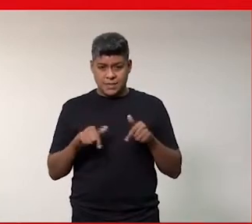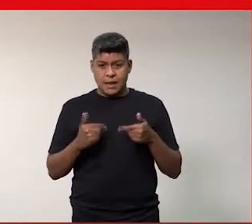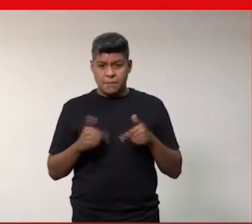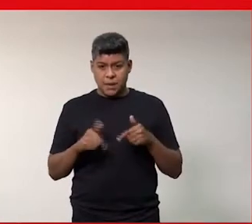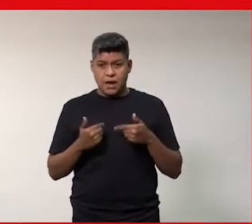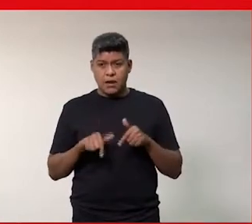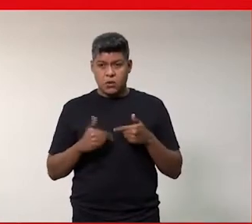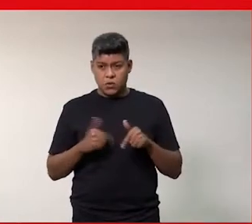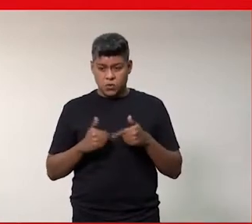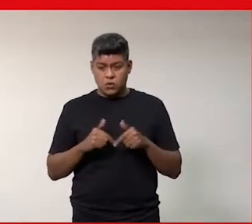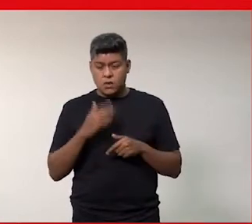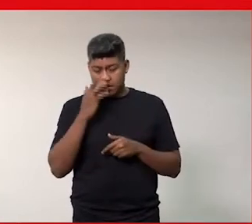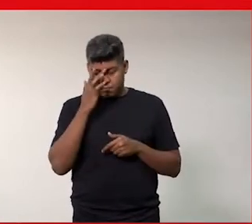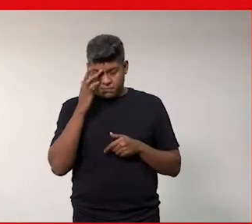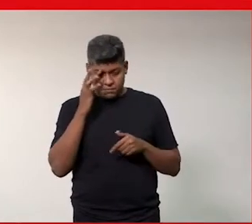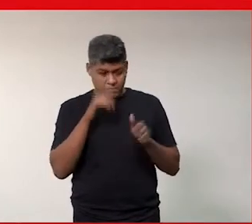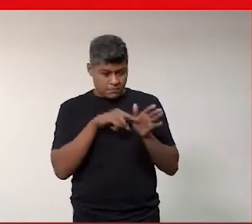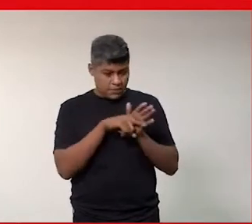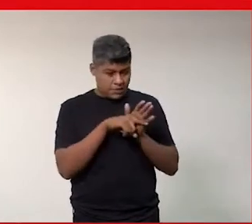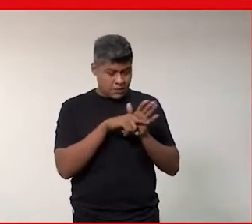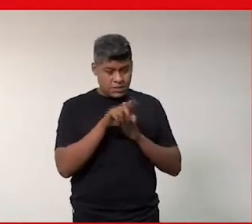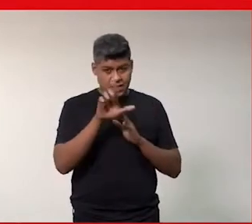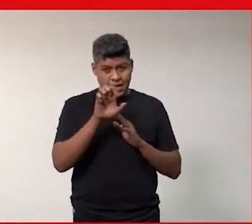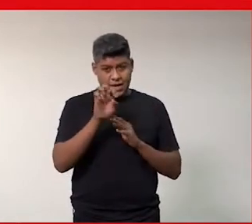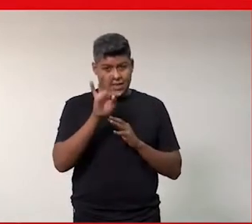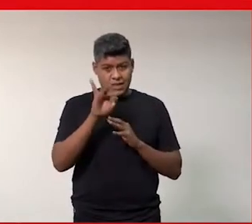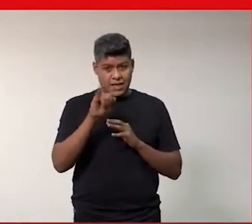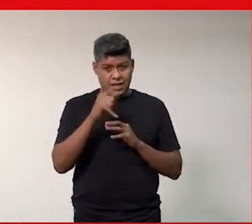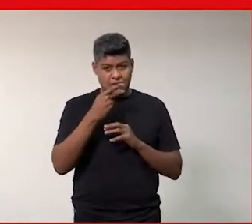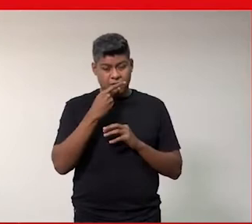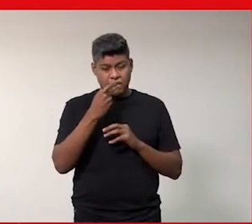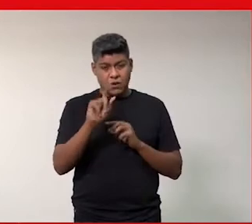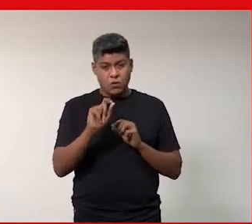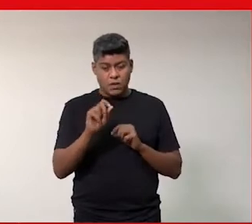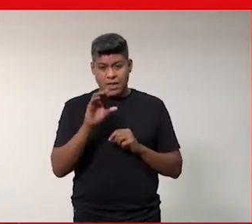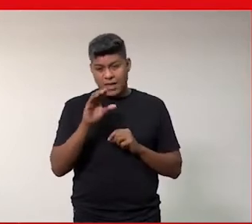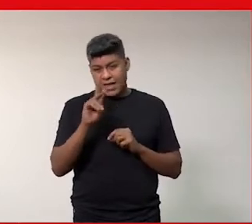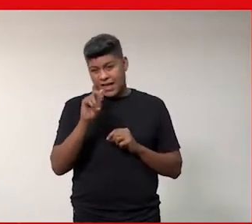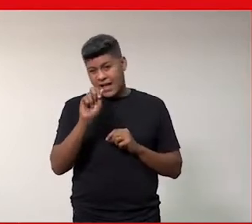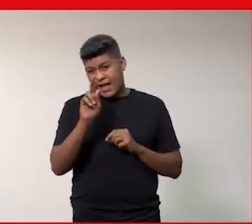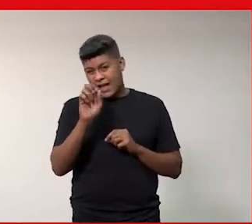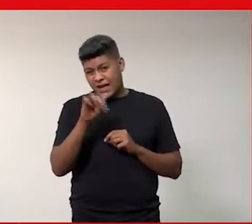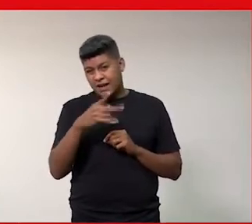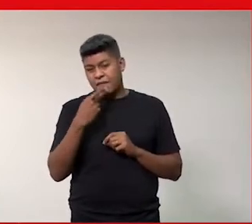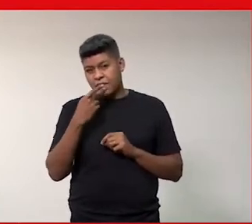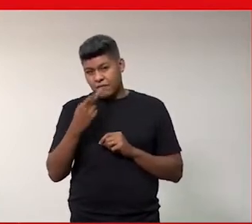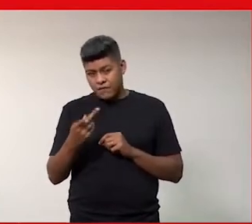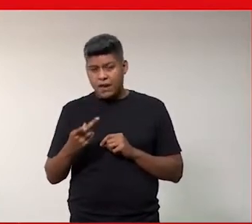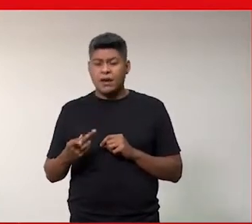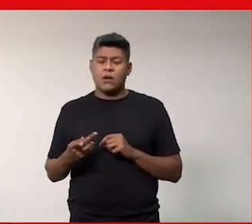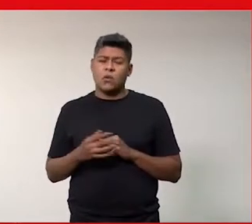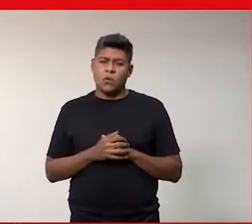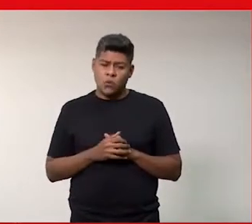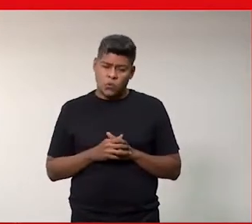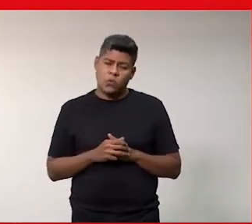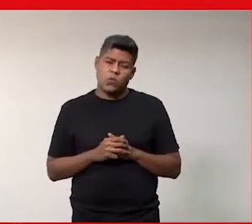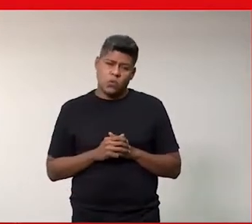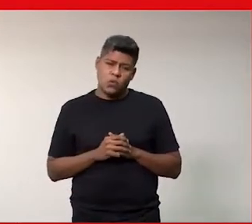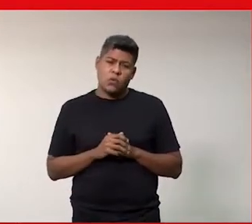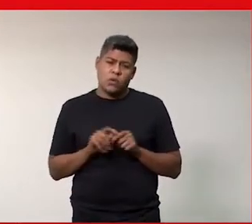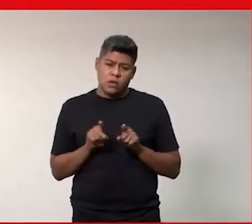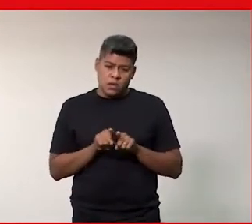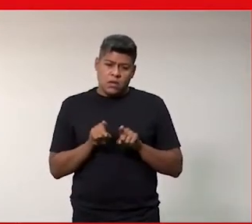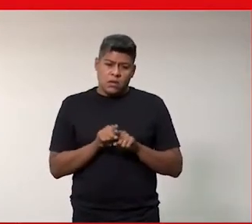foi, a pesquisa que a Letéia mostrou trata disso, que a Karen falou, fala muito disso e o